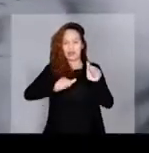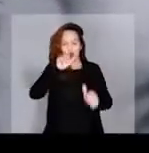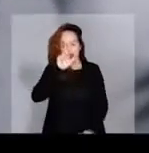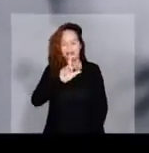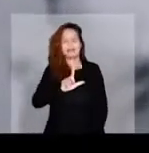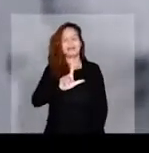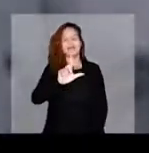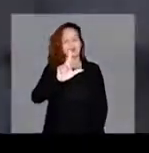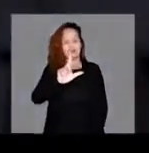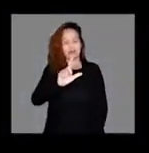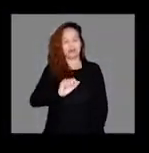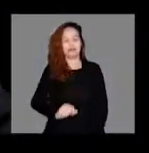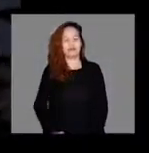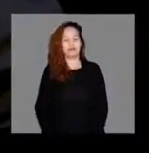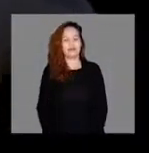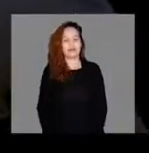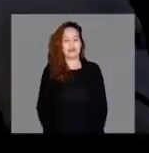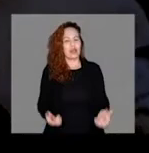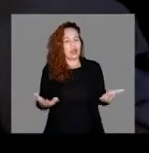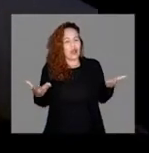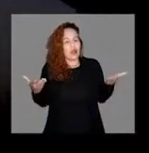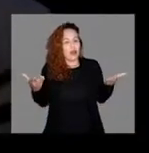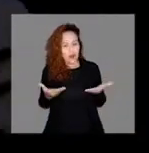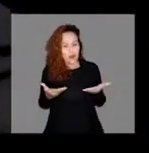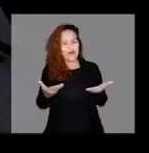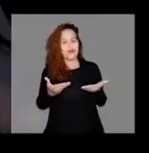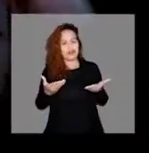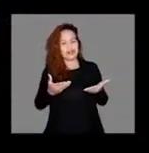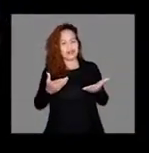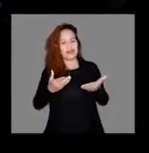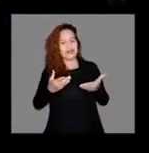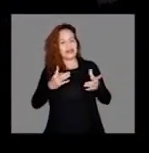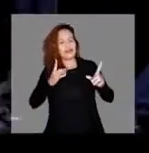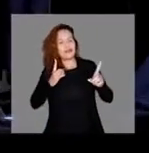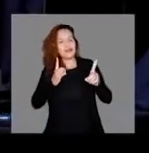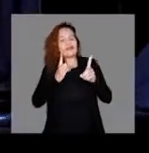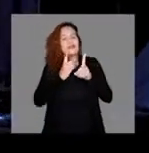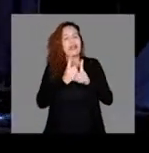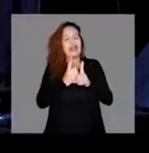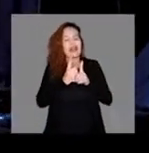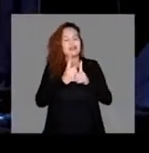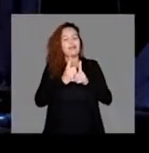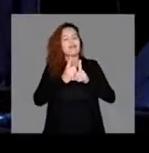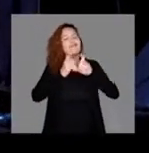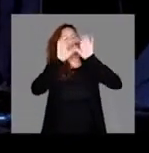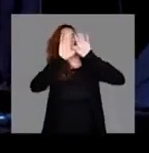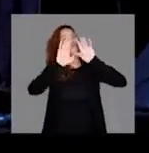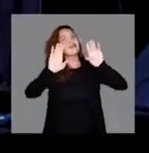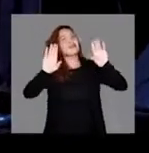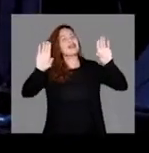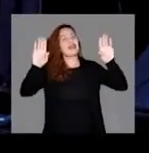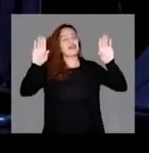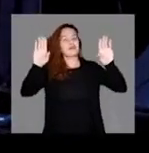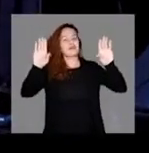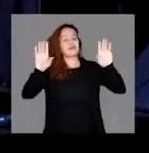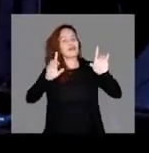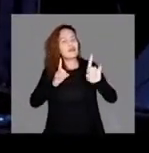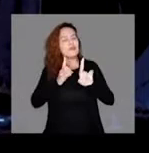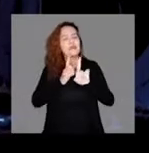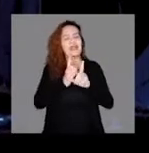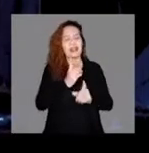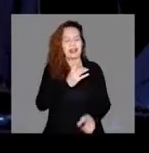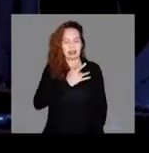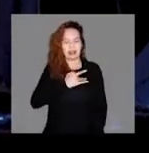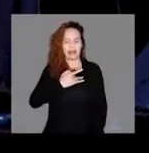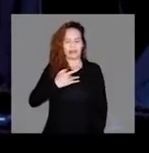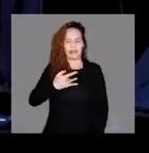grande líder. Hoje, eu tenho um encontro com o reino, eu tenho um encontro com a saúde,